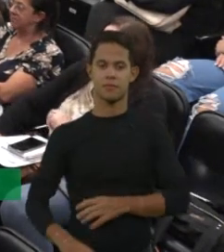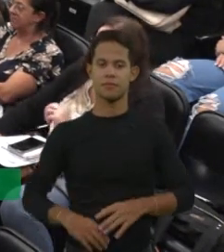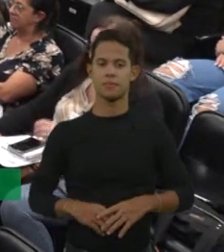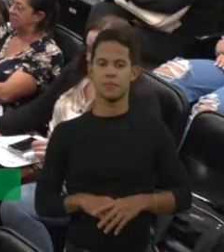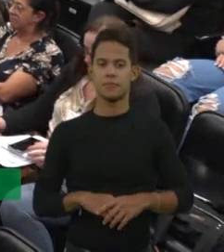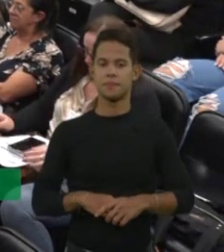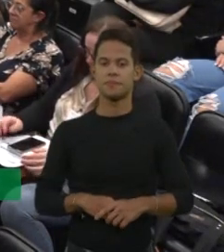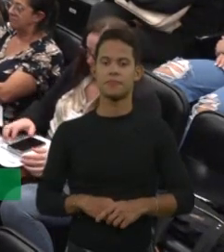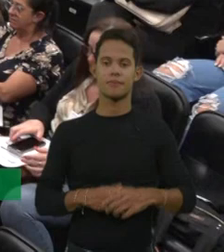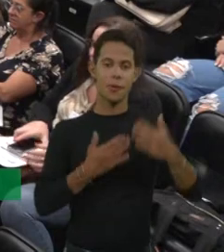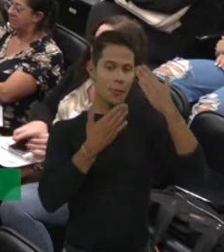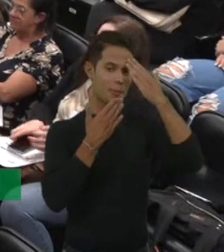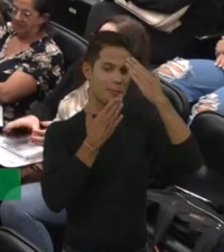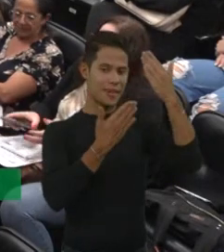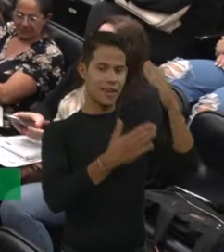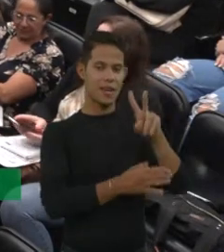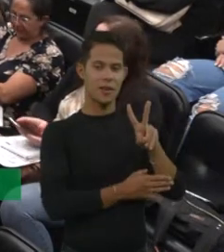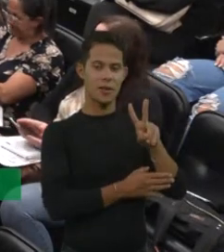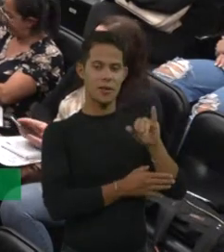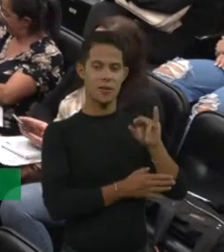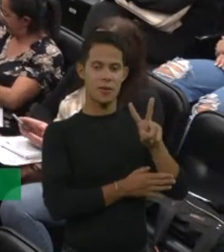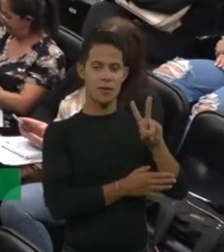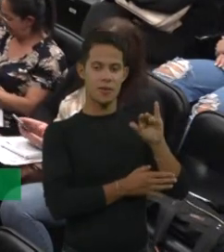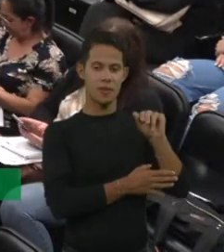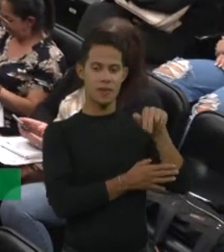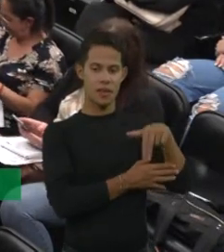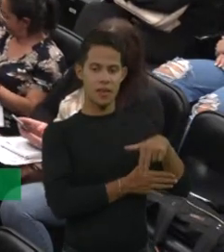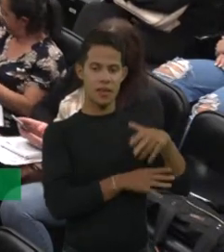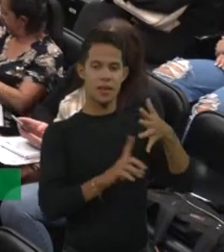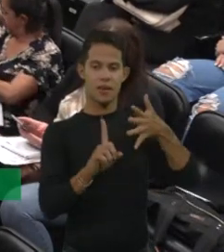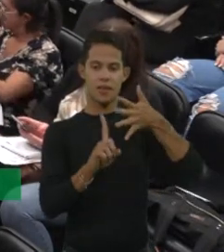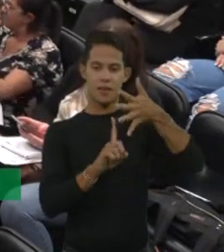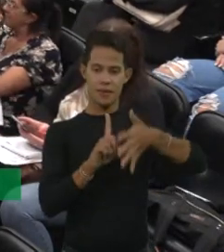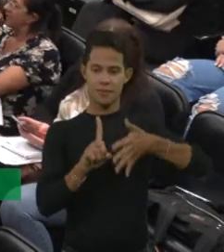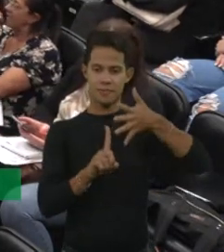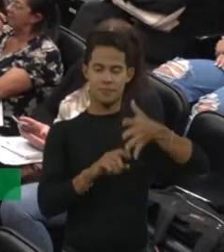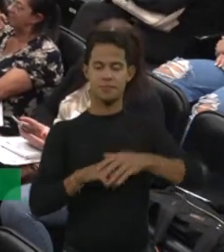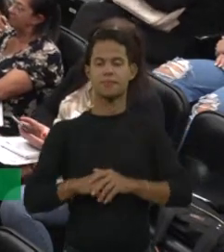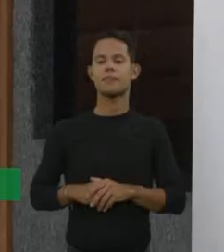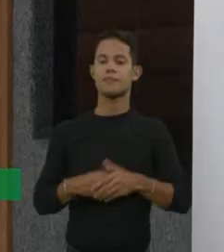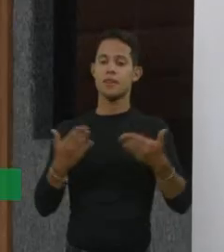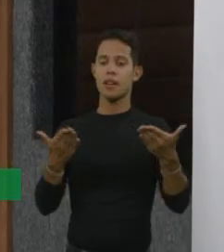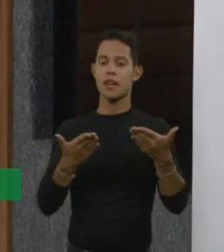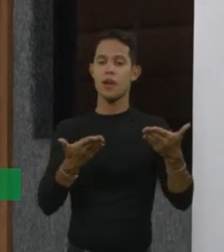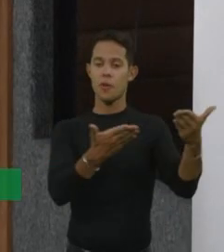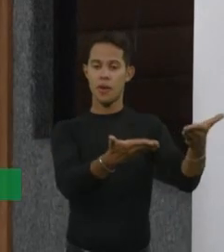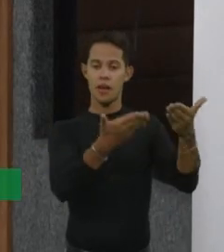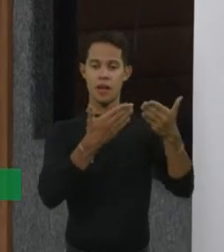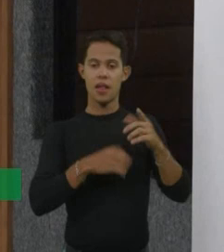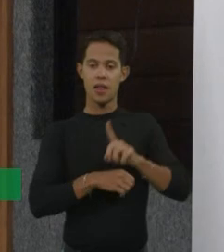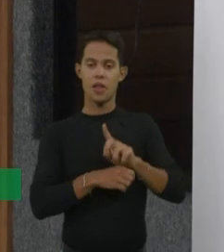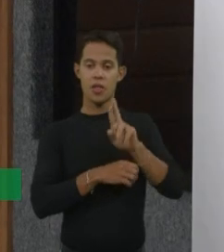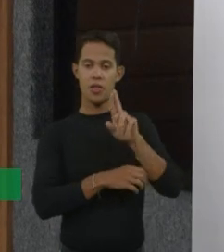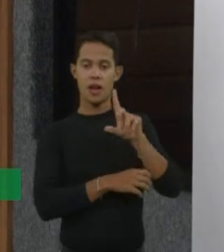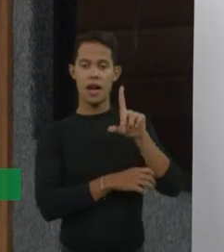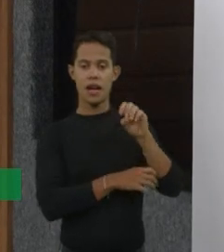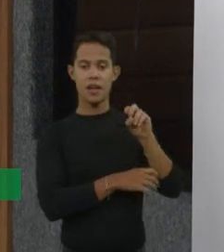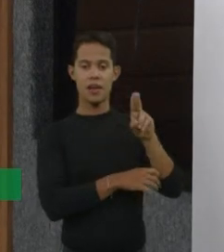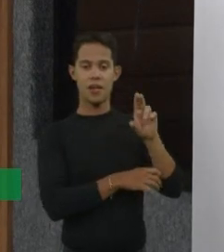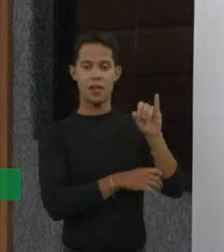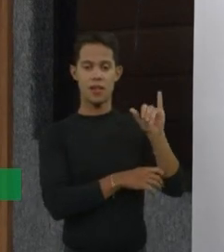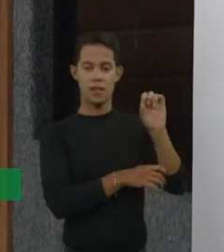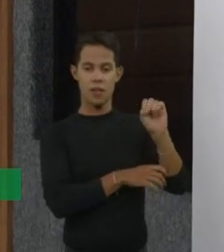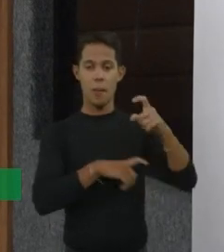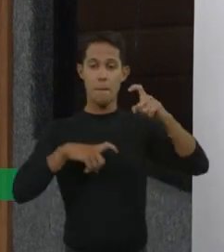muito obrigado, Vivian, pela explanação. Gostaria de convidar neste momento a doutora Luíse Lapagés, médica